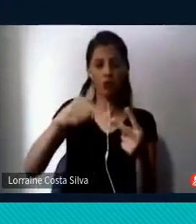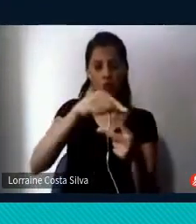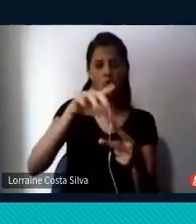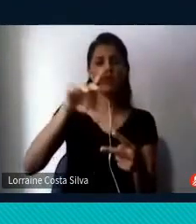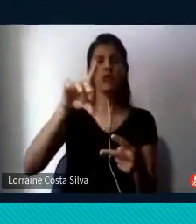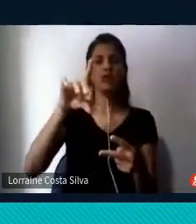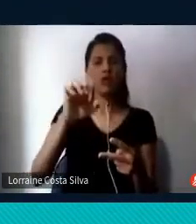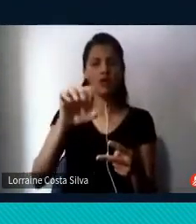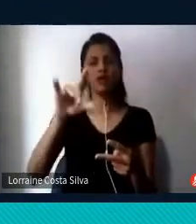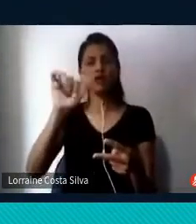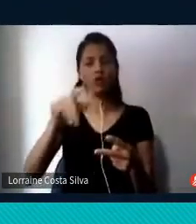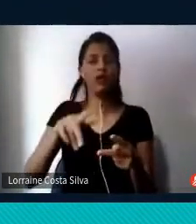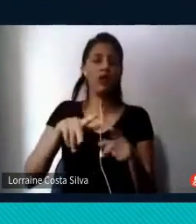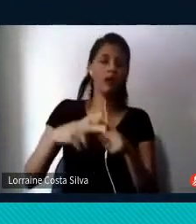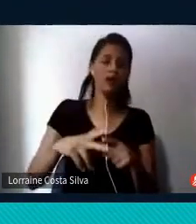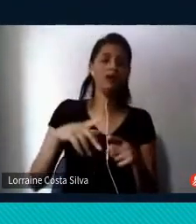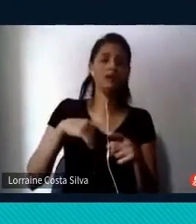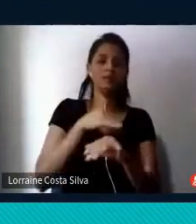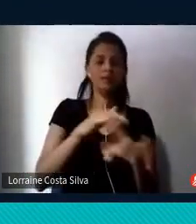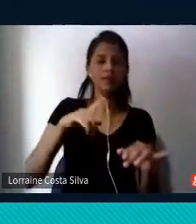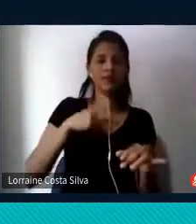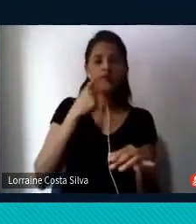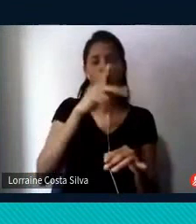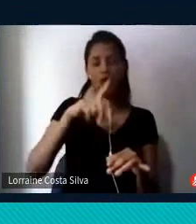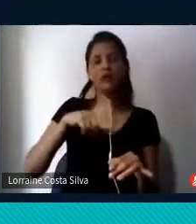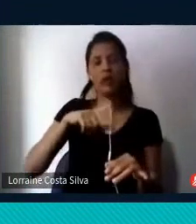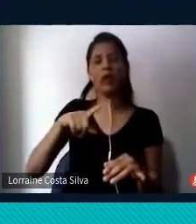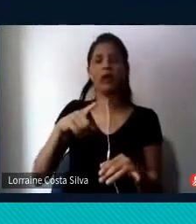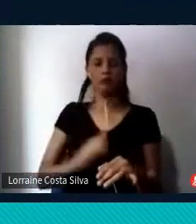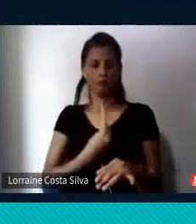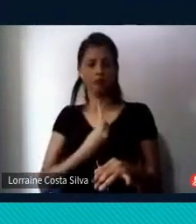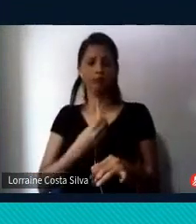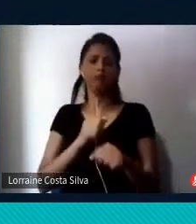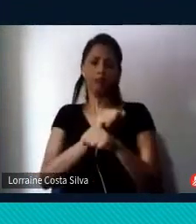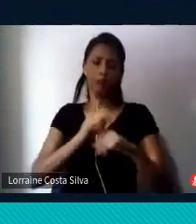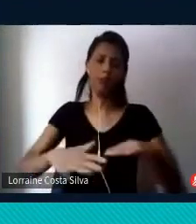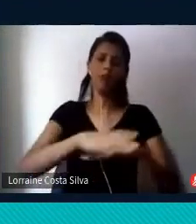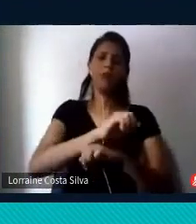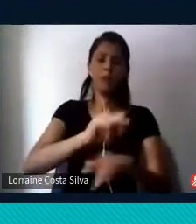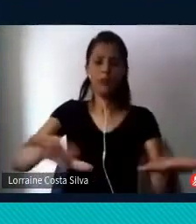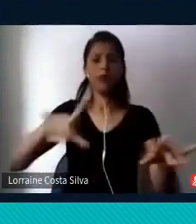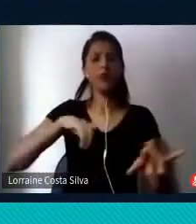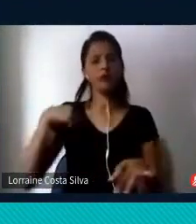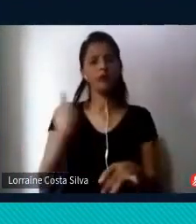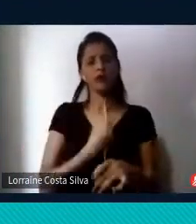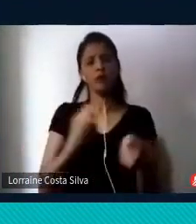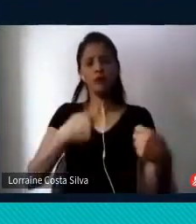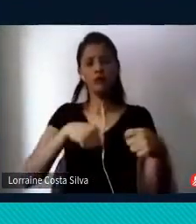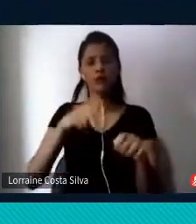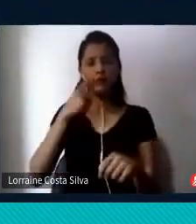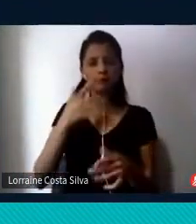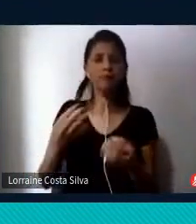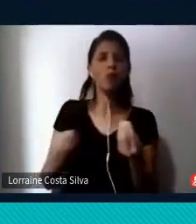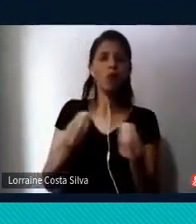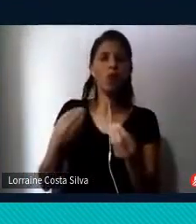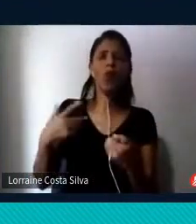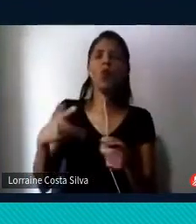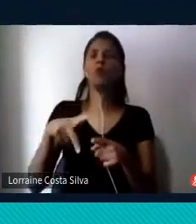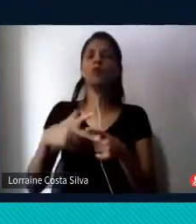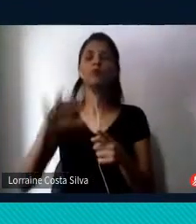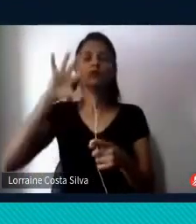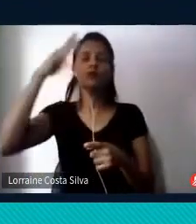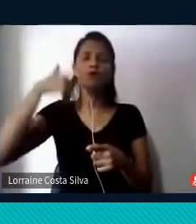é preciso, a pandemia está aí, a gente precisa lidar de forma séria com a questão da desinformação, enquanto o G1